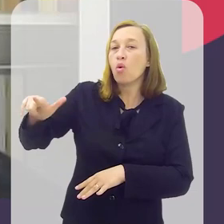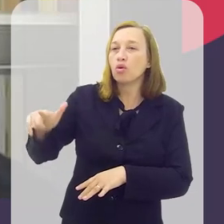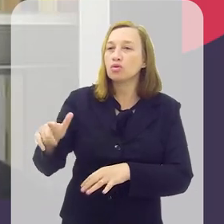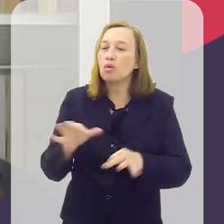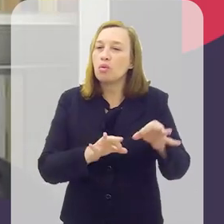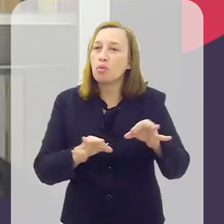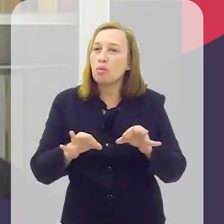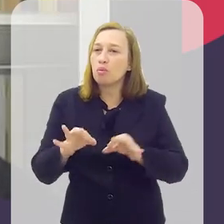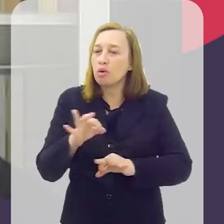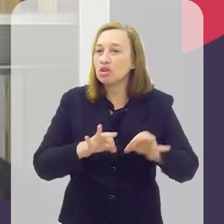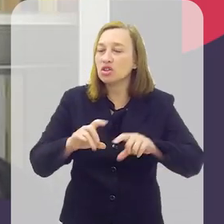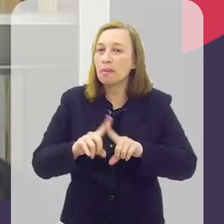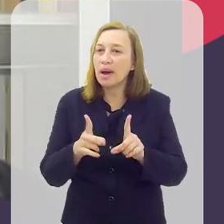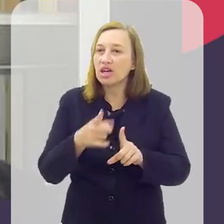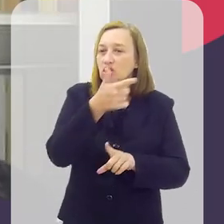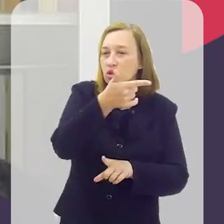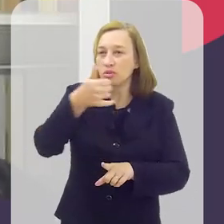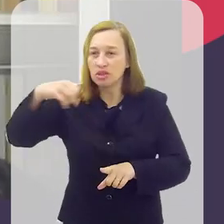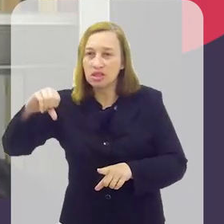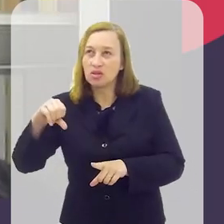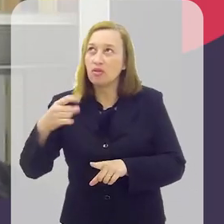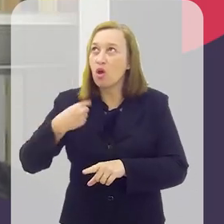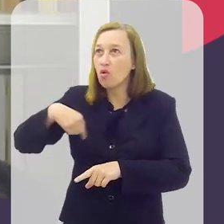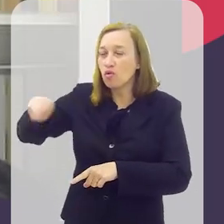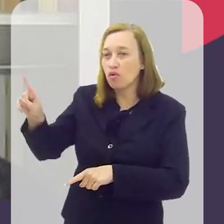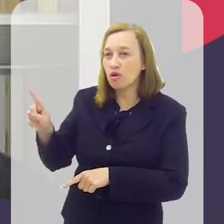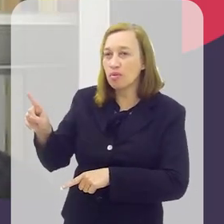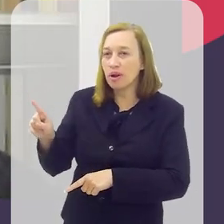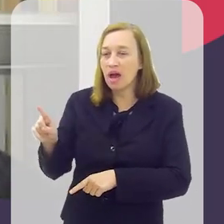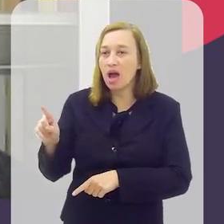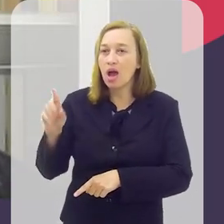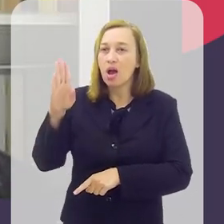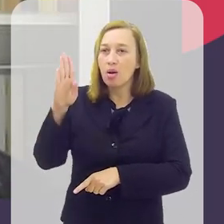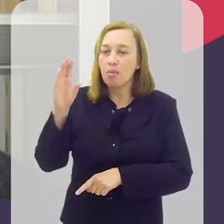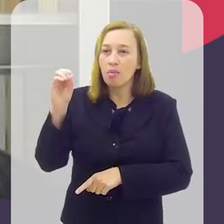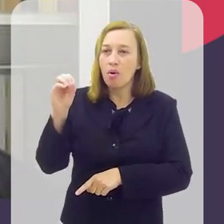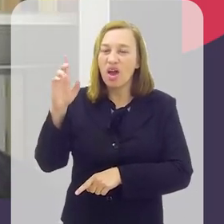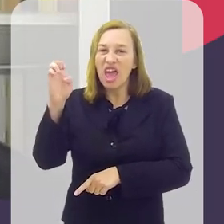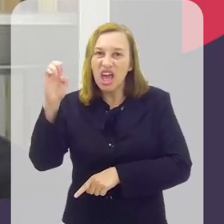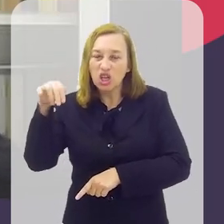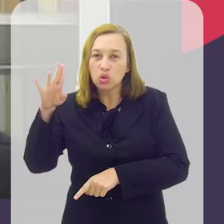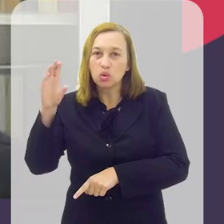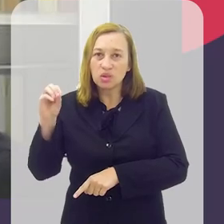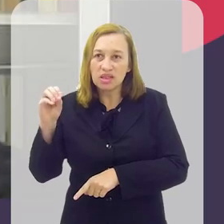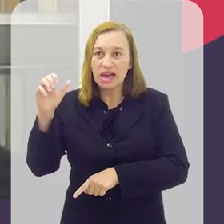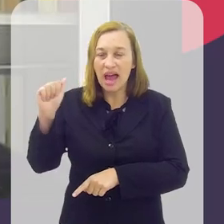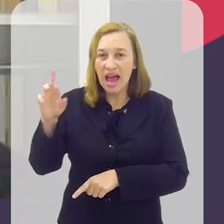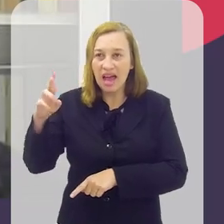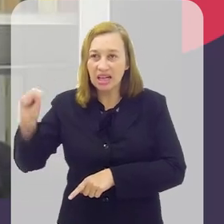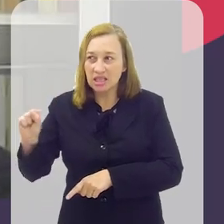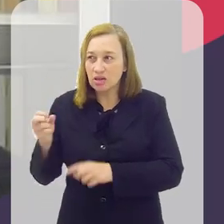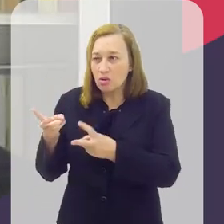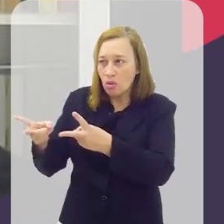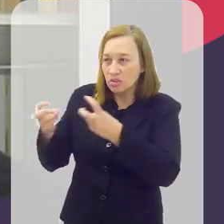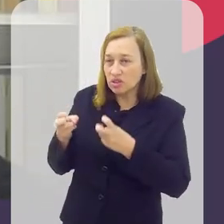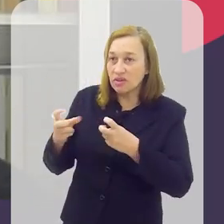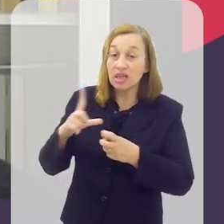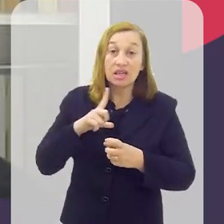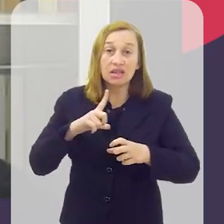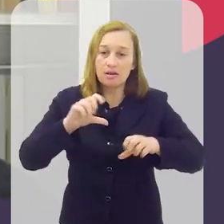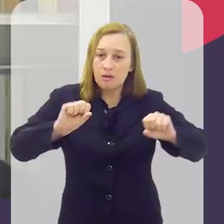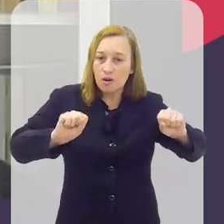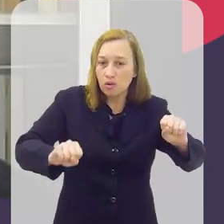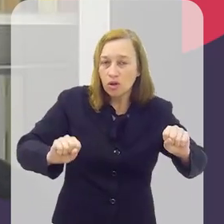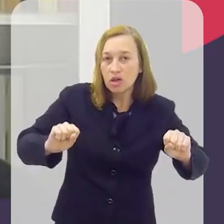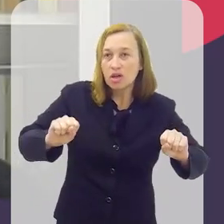projeto, mas em 2019 lá em janeiro eu estive em Buenos Aires e notei que tinham muitos entregadores ciclistas